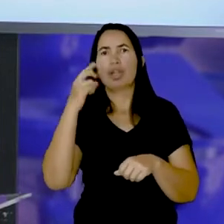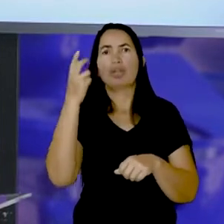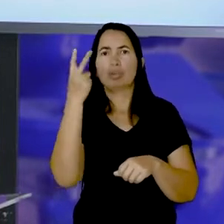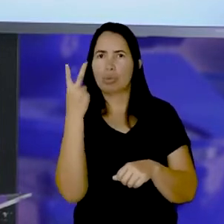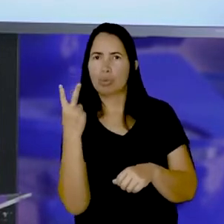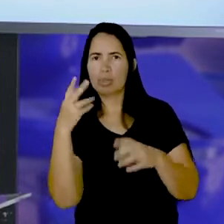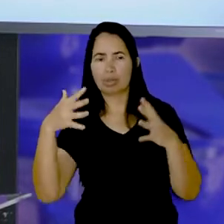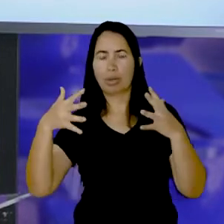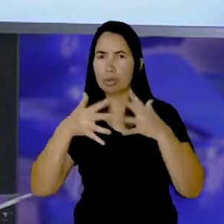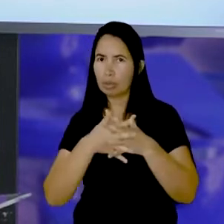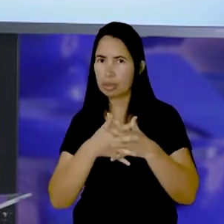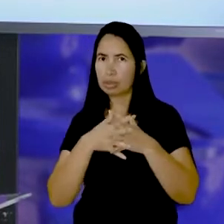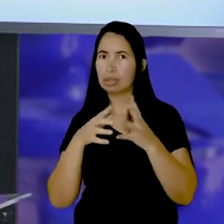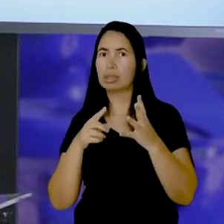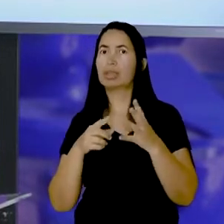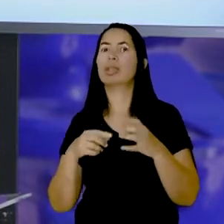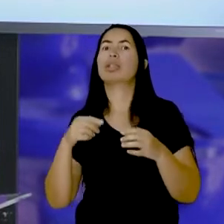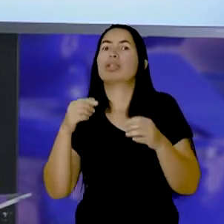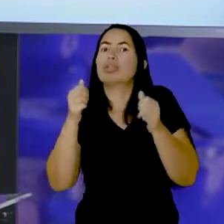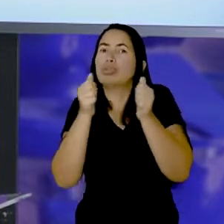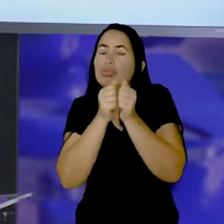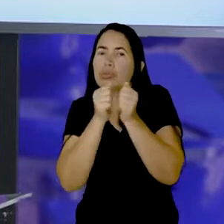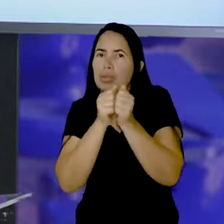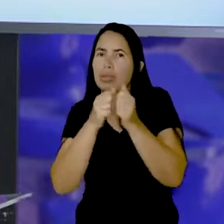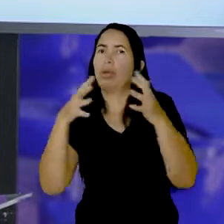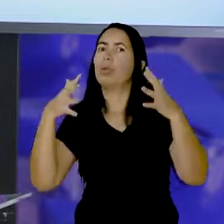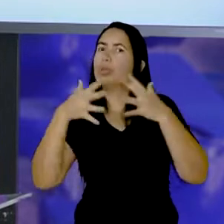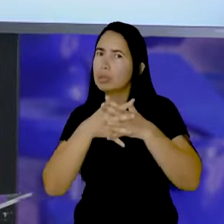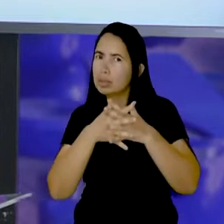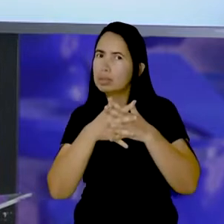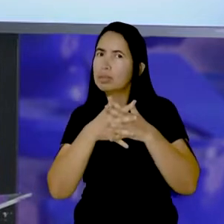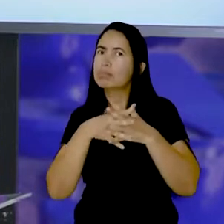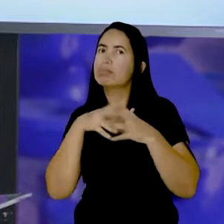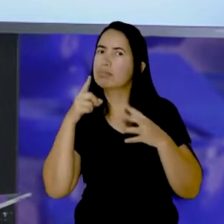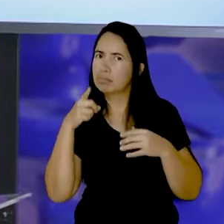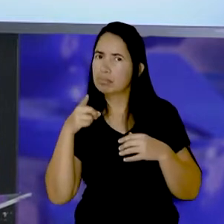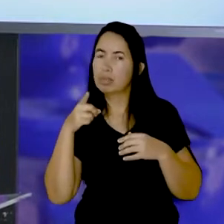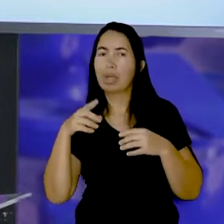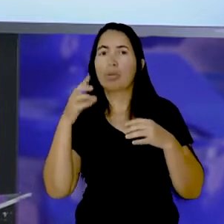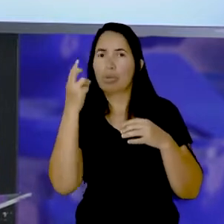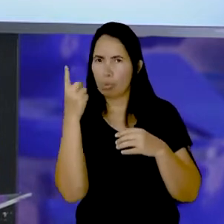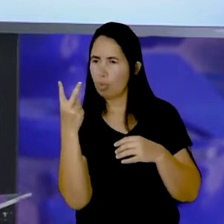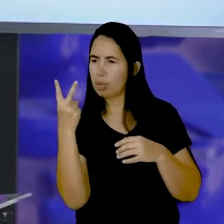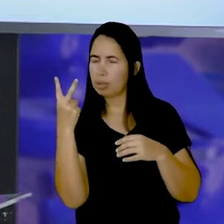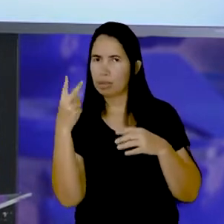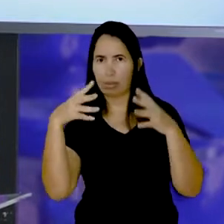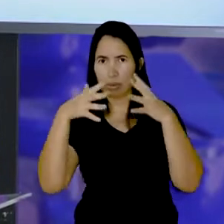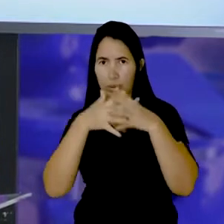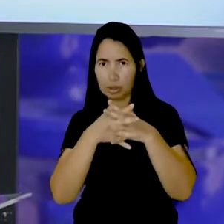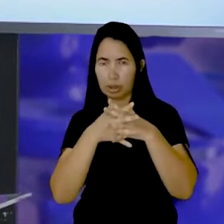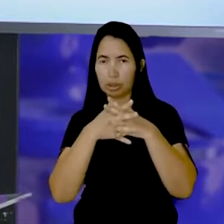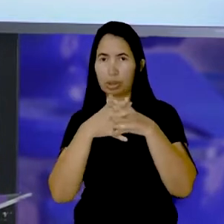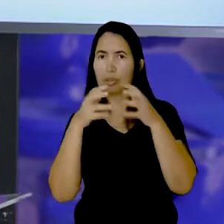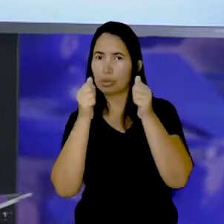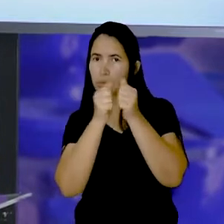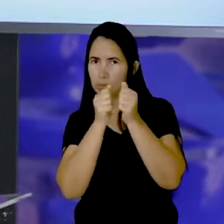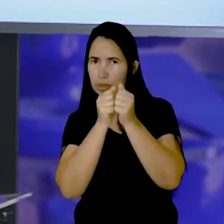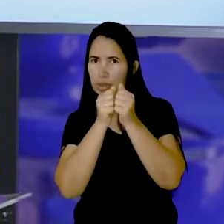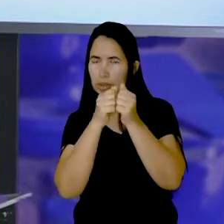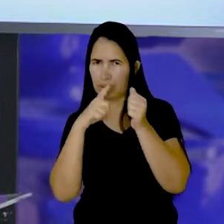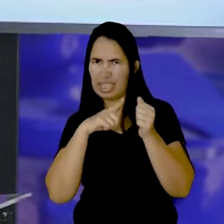juntas Eu não tô falando de vogais Estou falando de consoantes, tá? Será que tem duas consoantes juntinhas Na palavra chocolate?